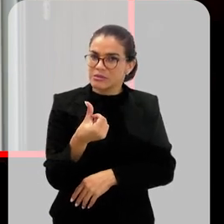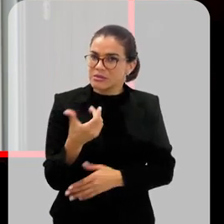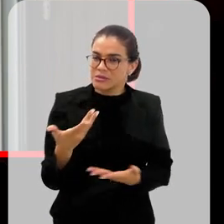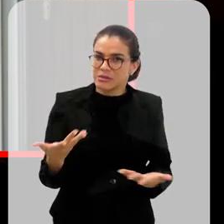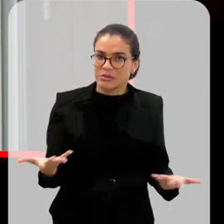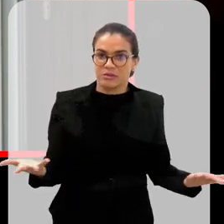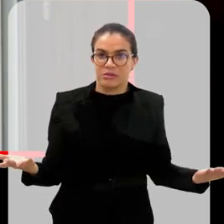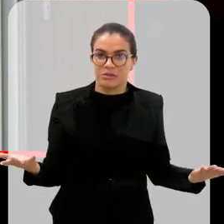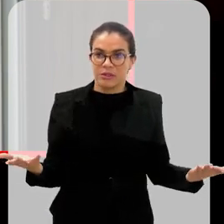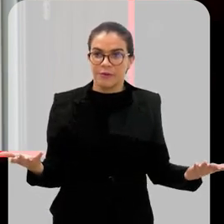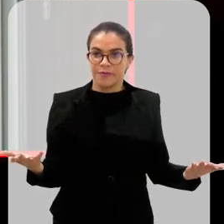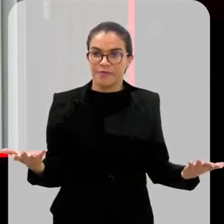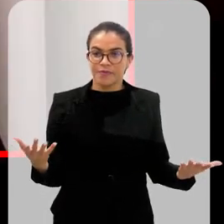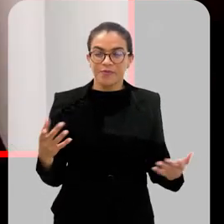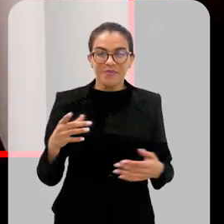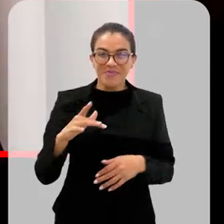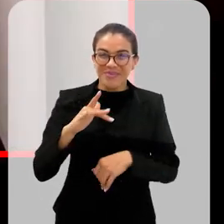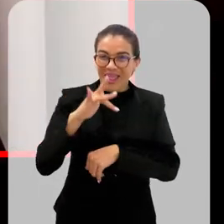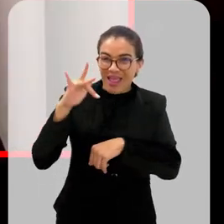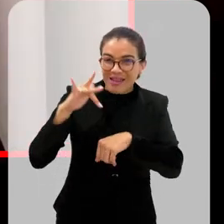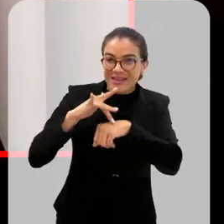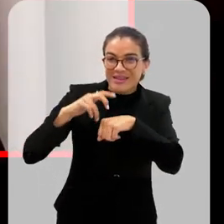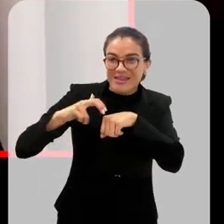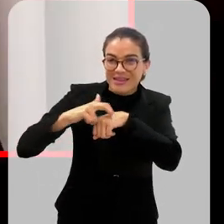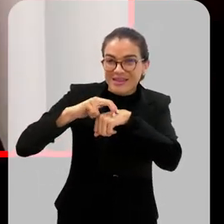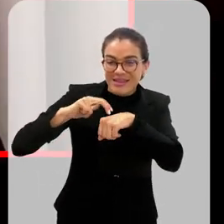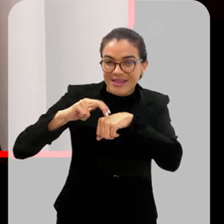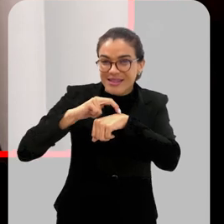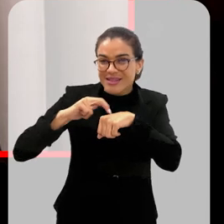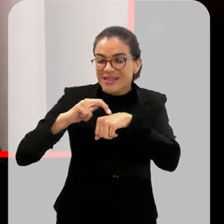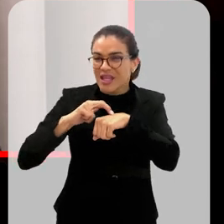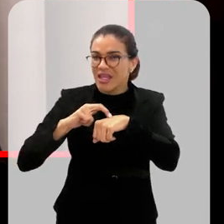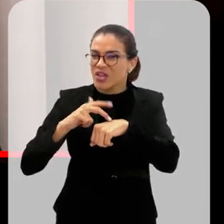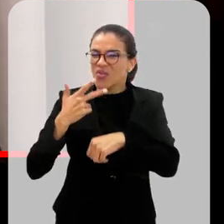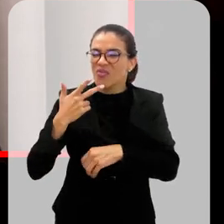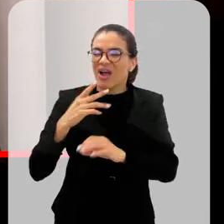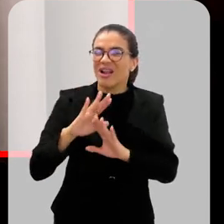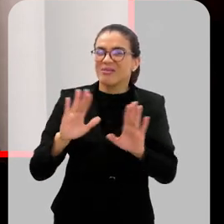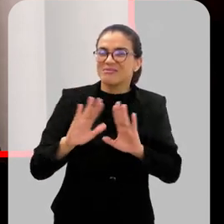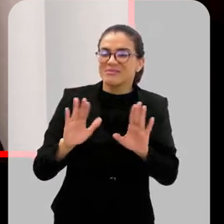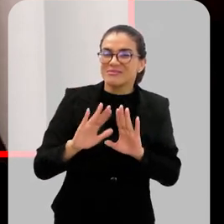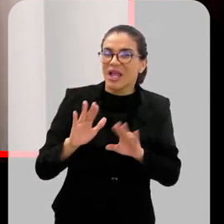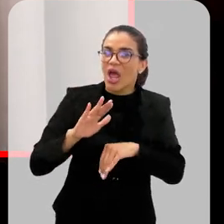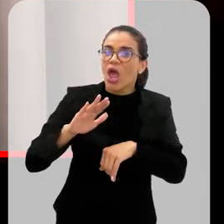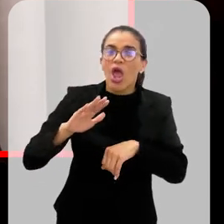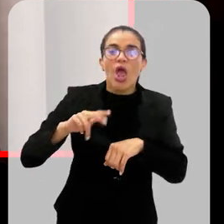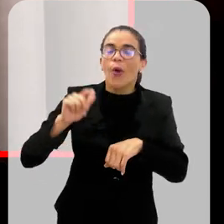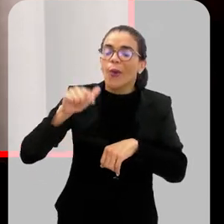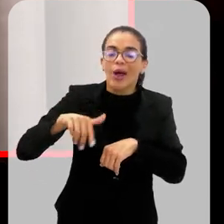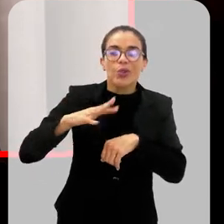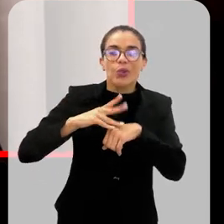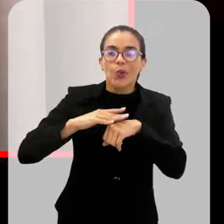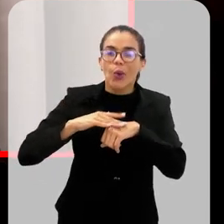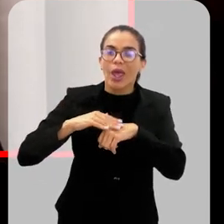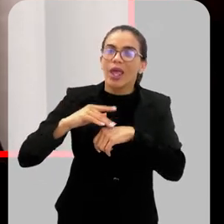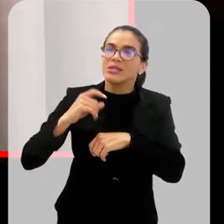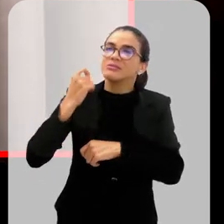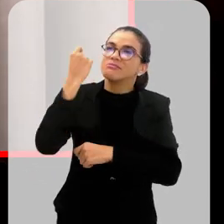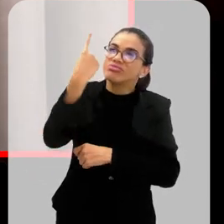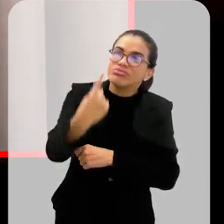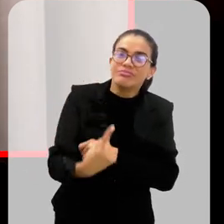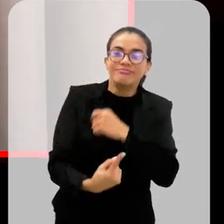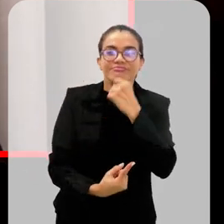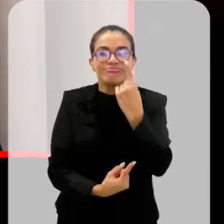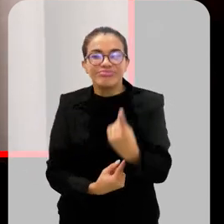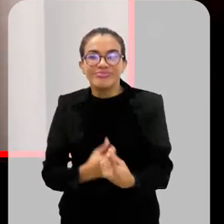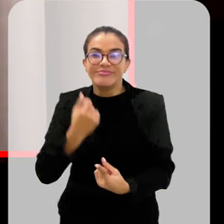né? Uma regressão. Exato. A dengue, a gente costumava falar, hoje em dia já não se fala mais isso, que ela era uma doença cíclica, que ela vinha de